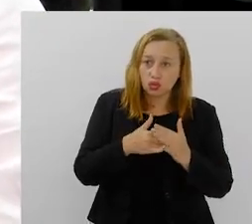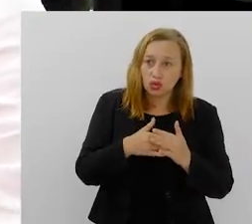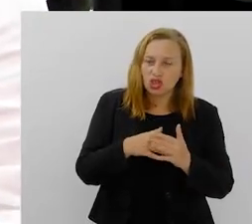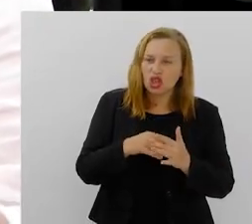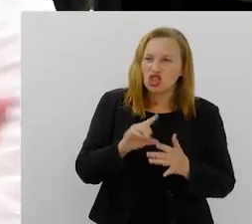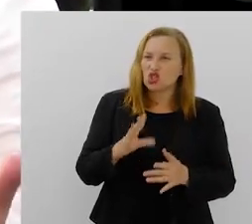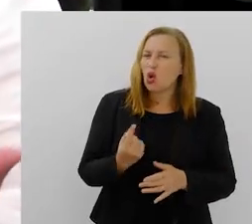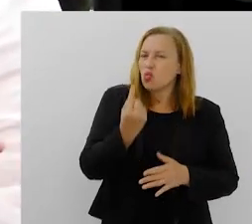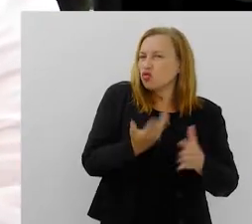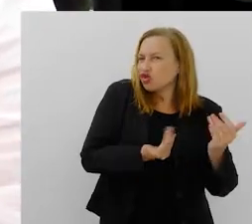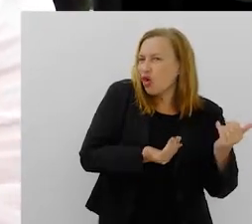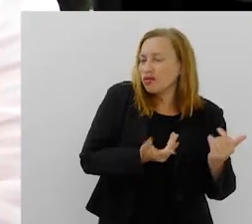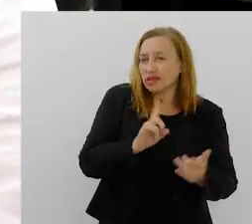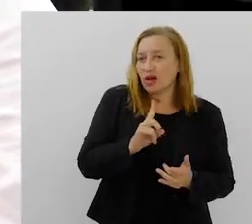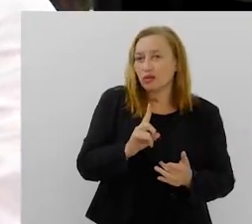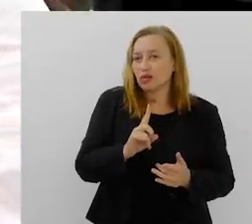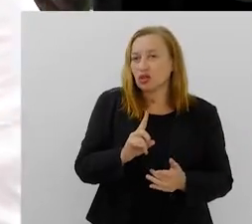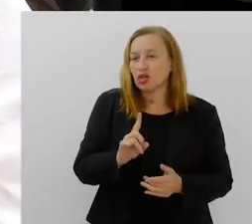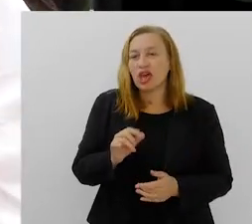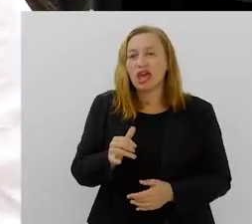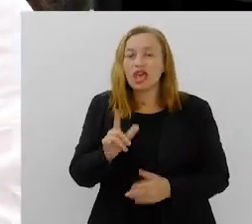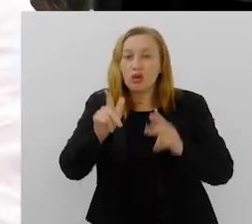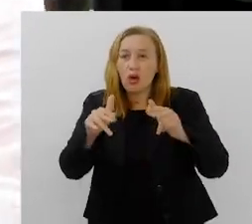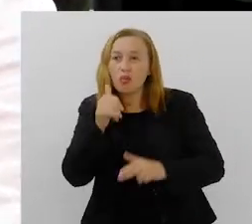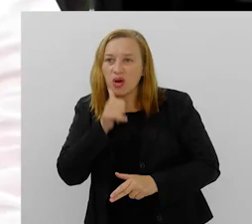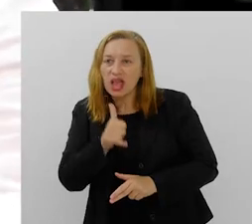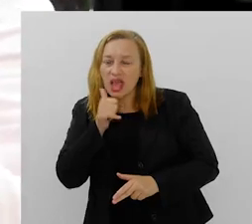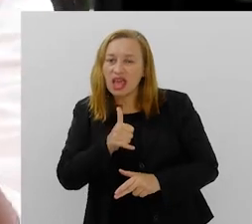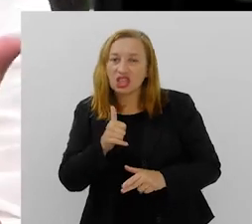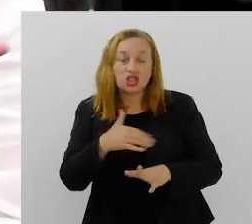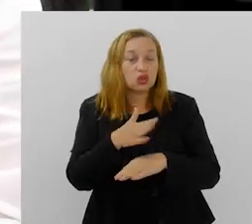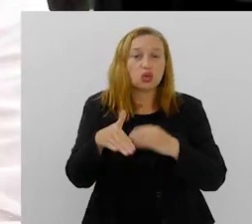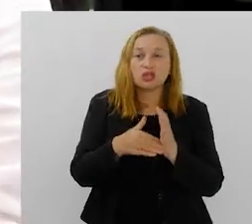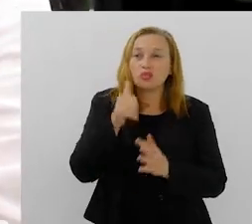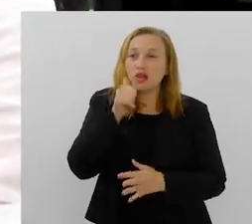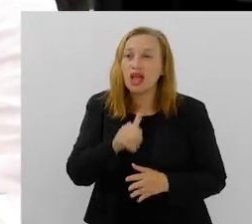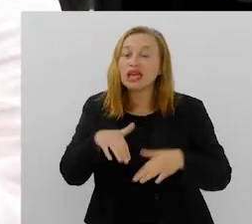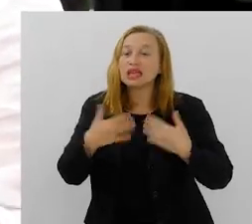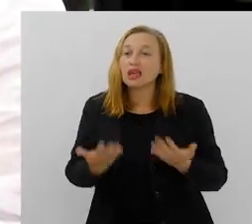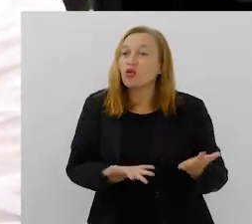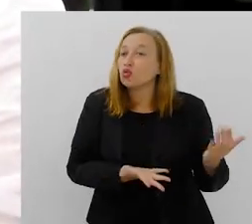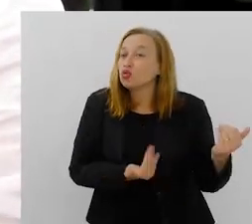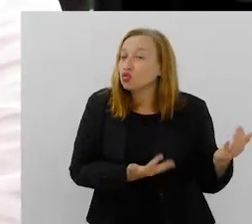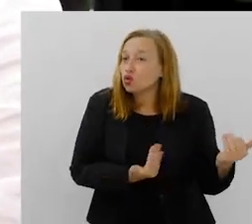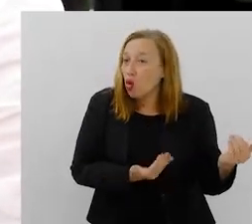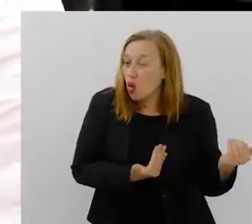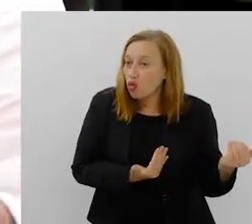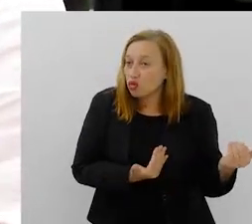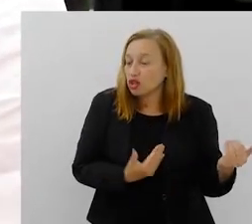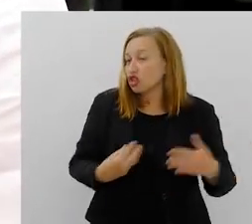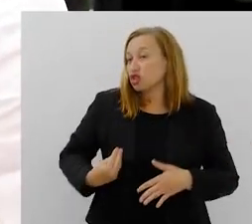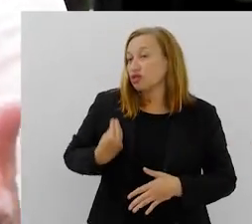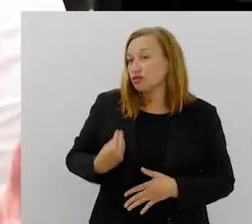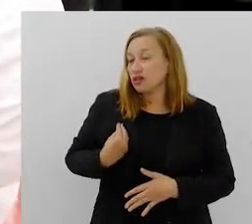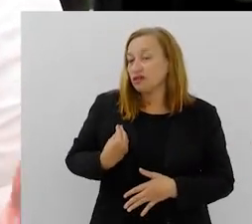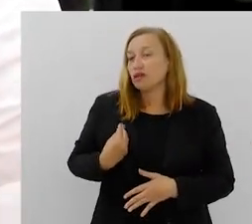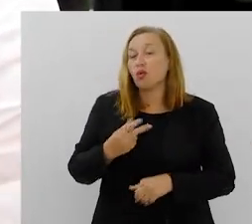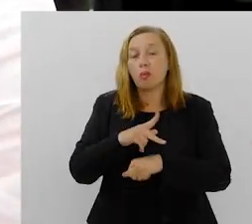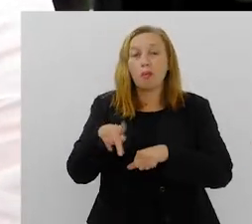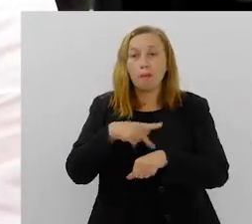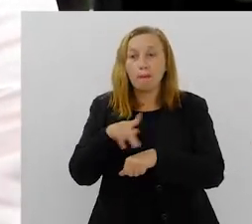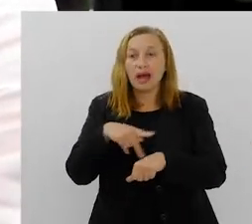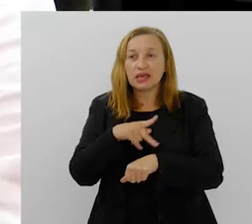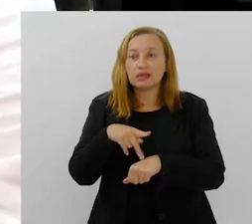Nós não estamos falando de uma juventude. Assim como de mulheres, a gente está falando de mulheres. Então, a juventude tem, a gente vive um